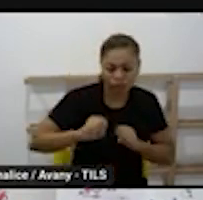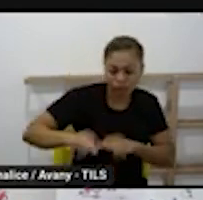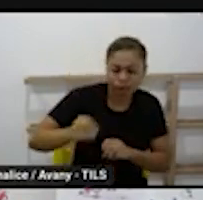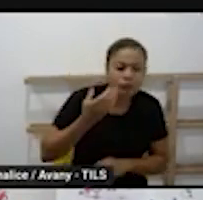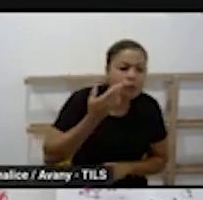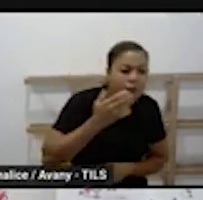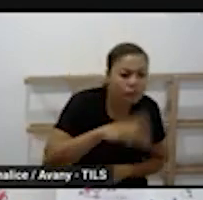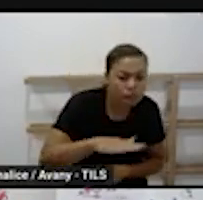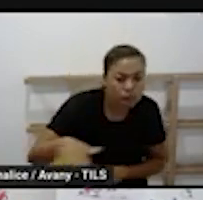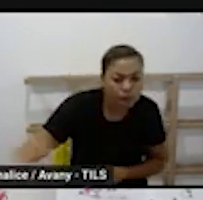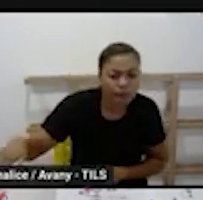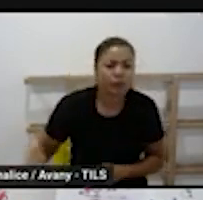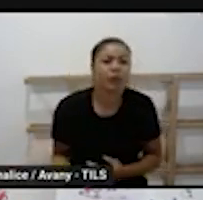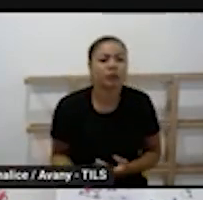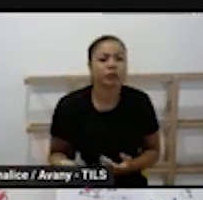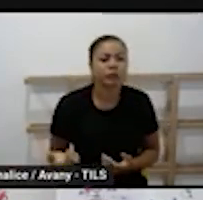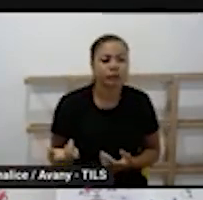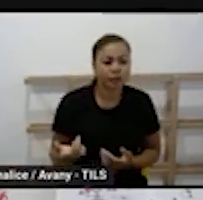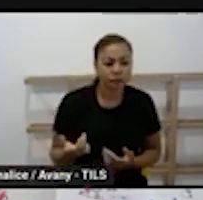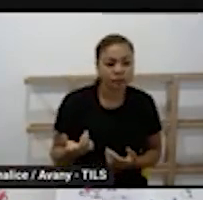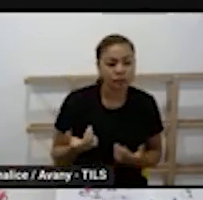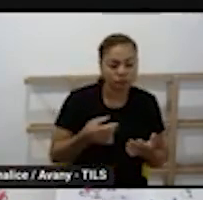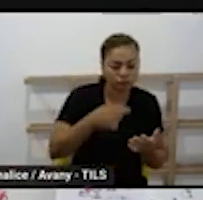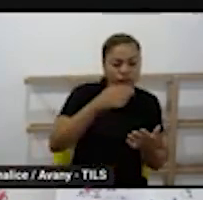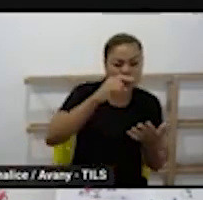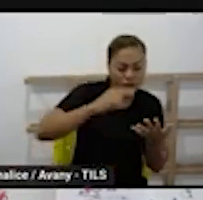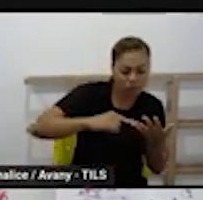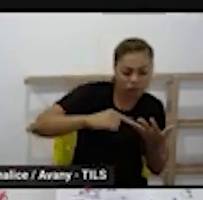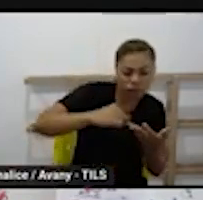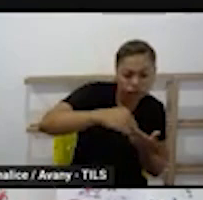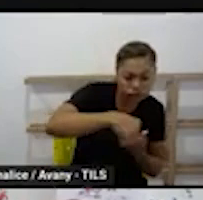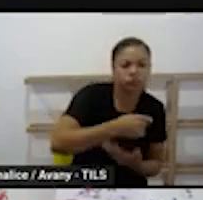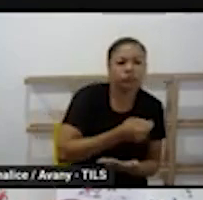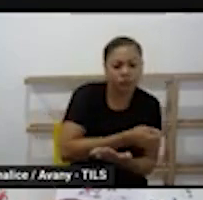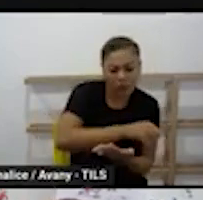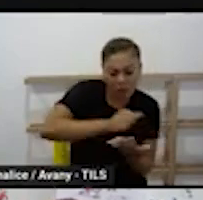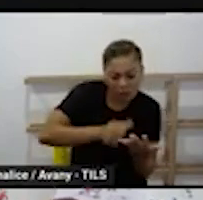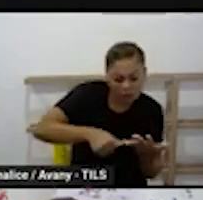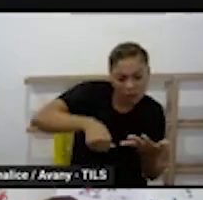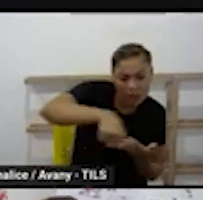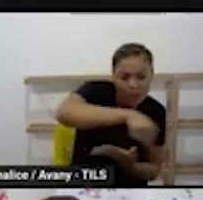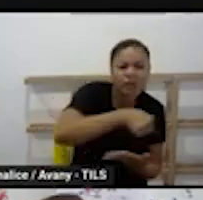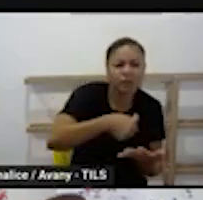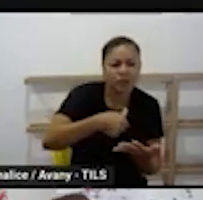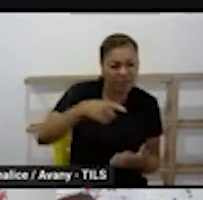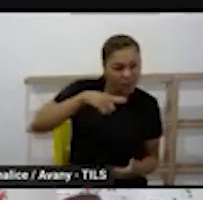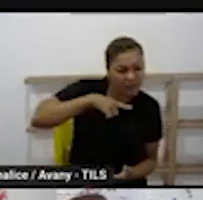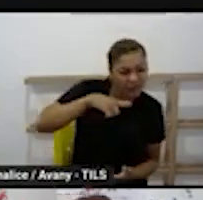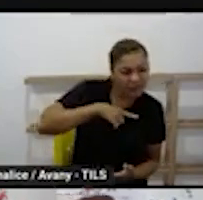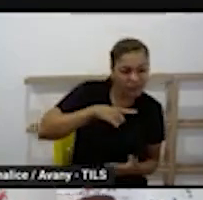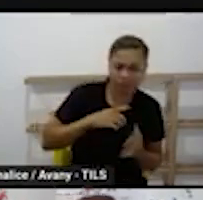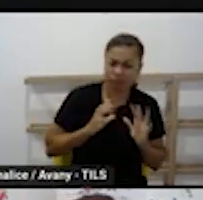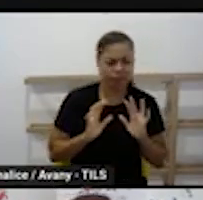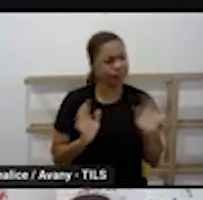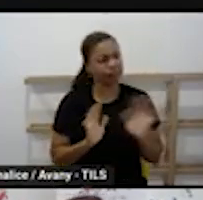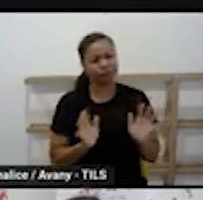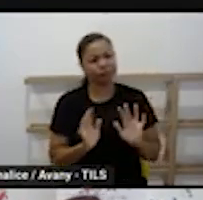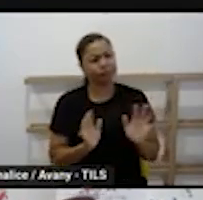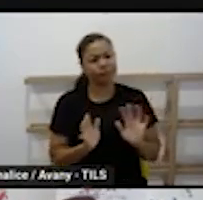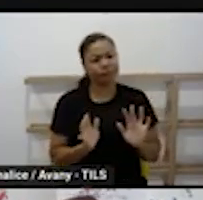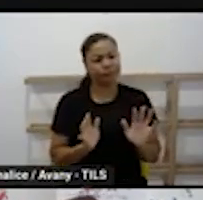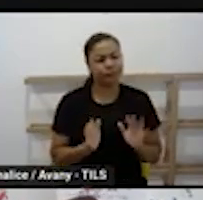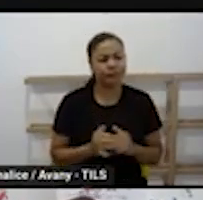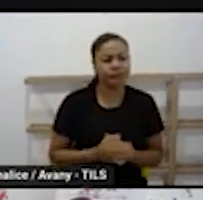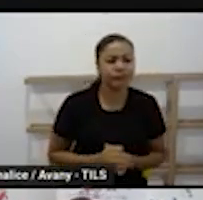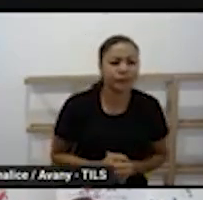matriz curricular e não tem componente curricular. Então, choveu perguntas durante essa semana. E a matriz curricular da educação